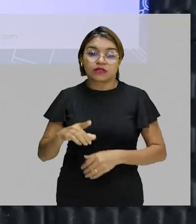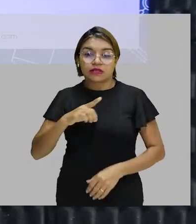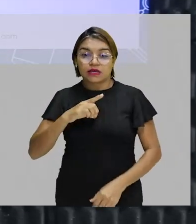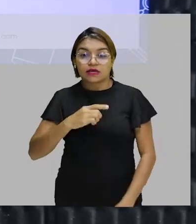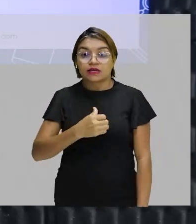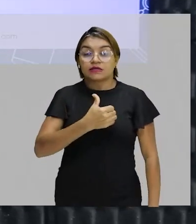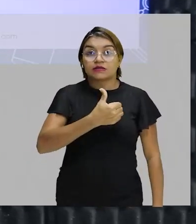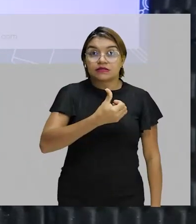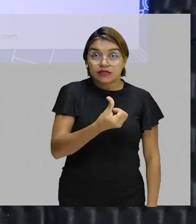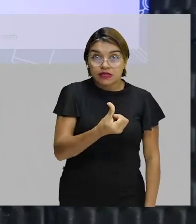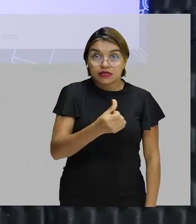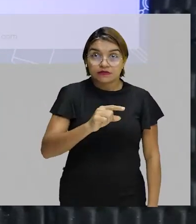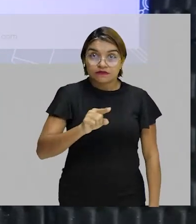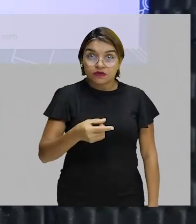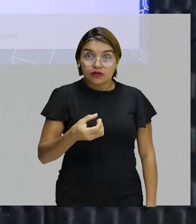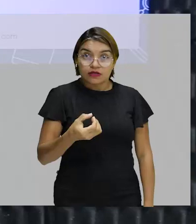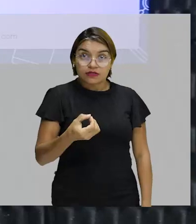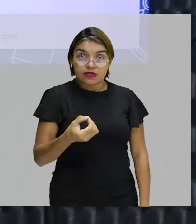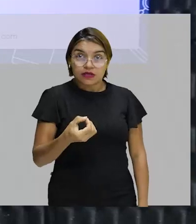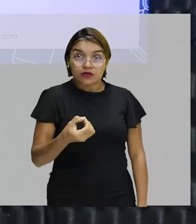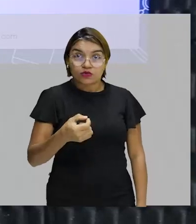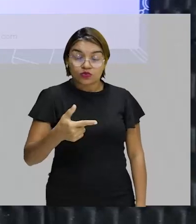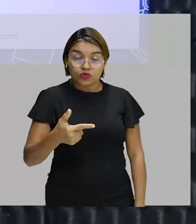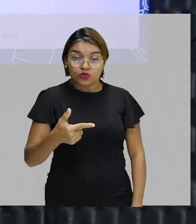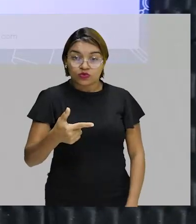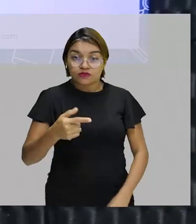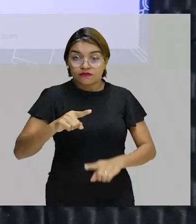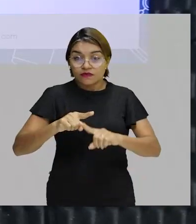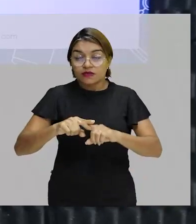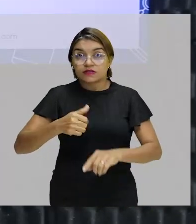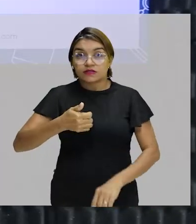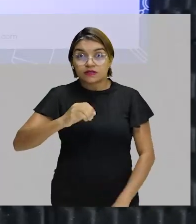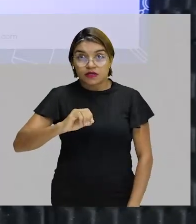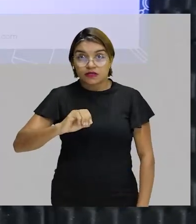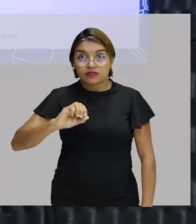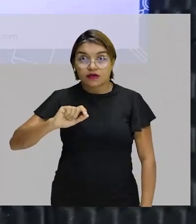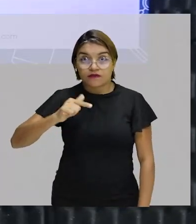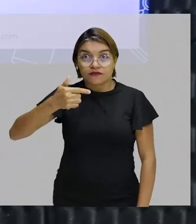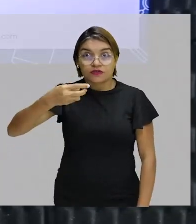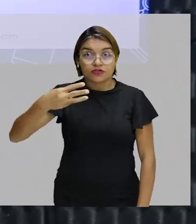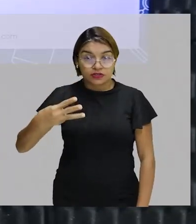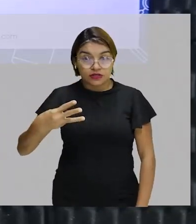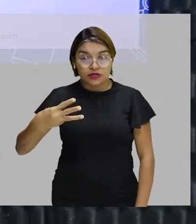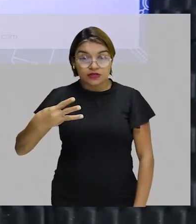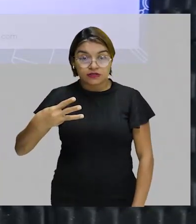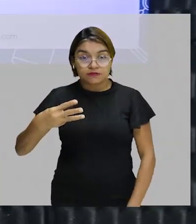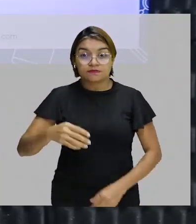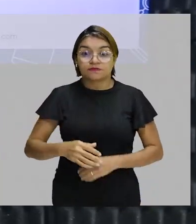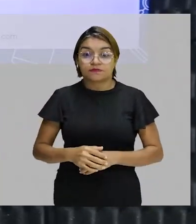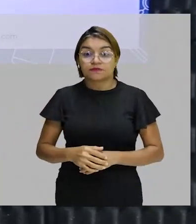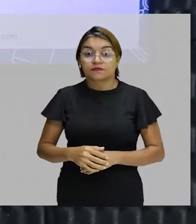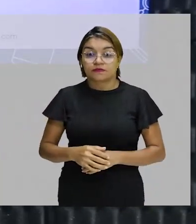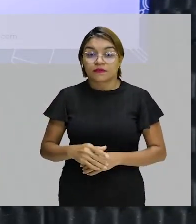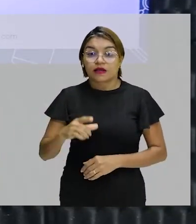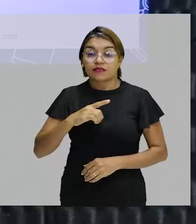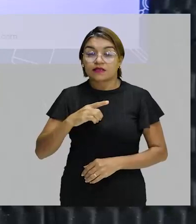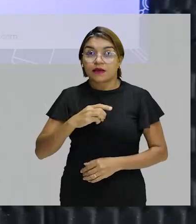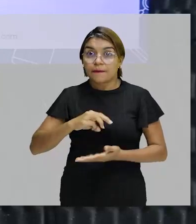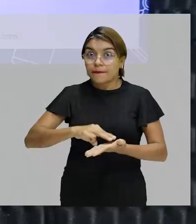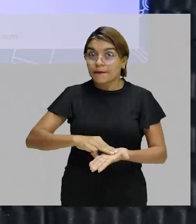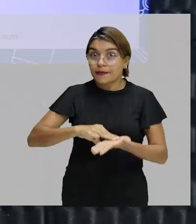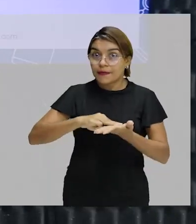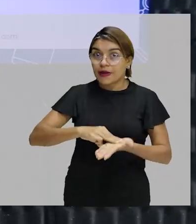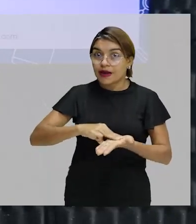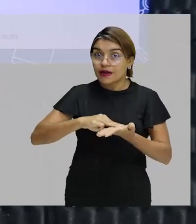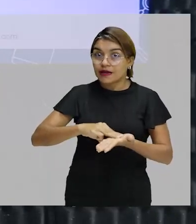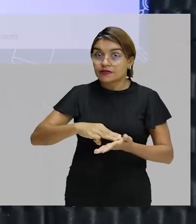,02 vezes 10 elevado a 23 íons ou moléculas, nós vamos ter a massa molar. Essa